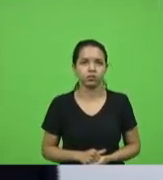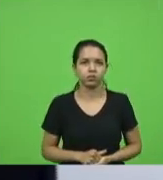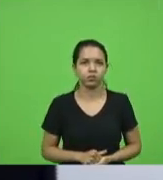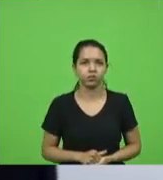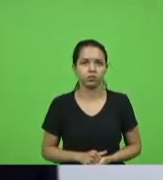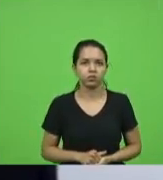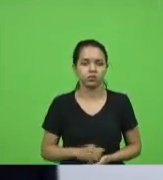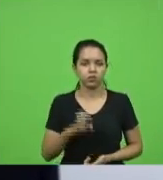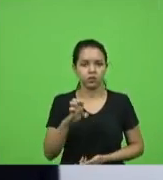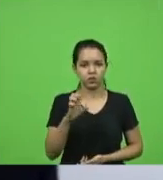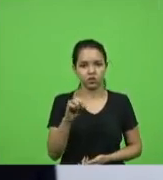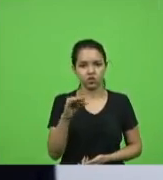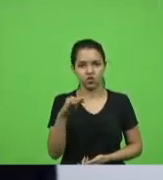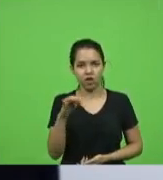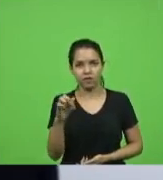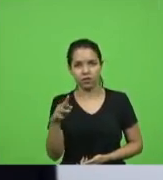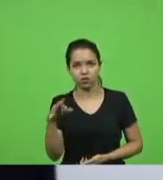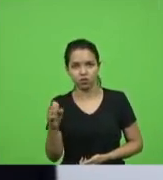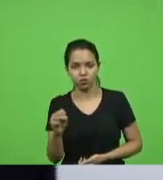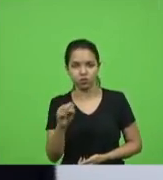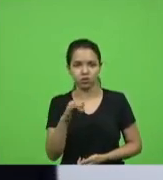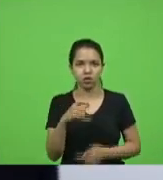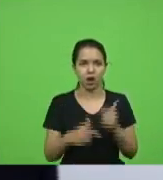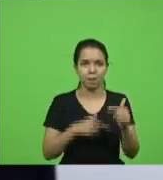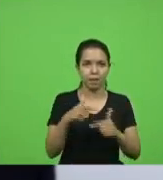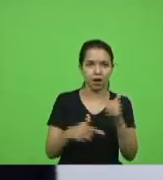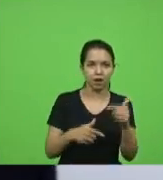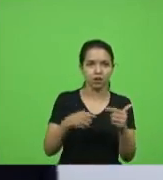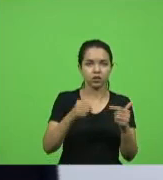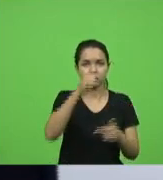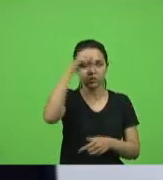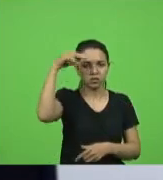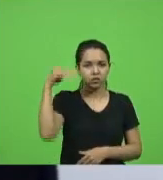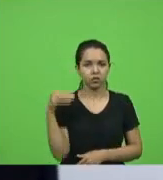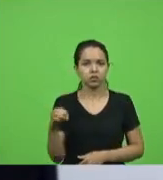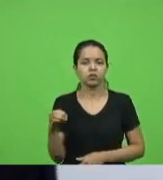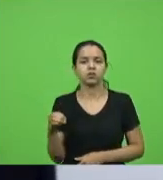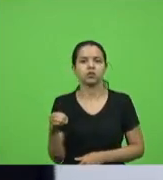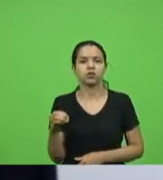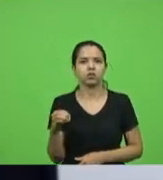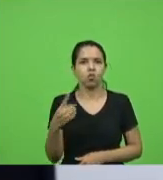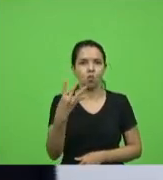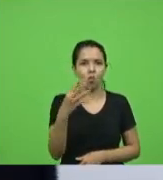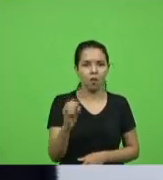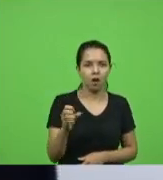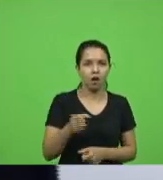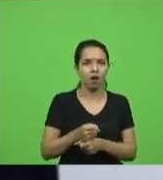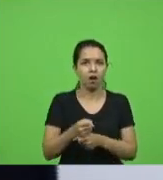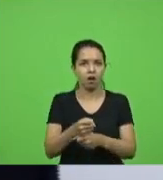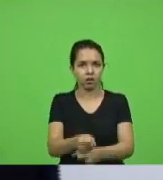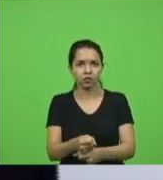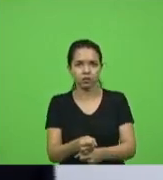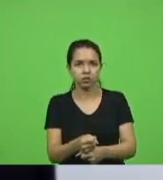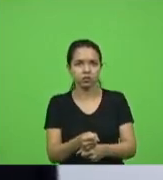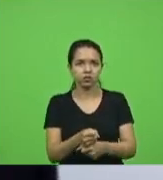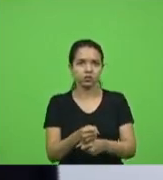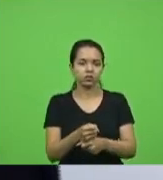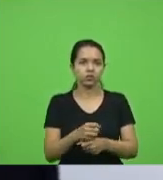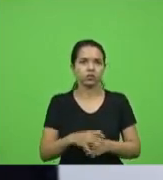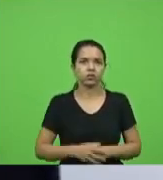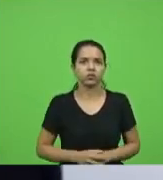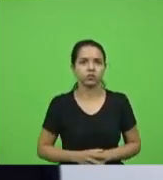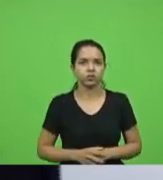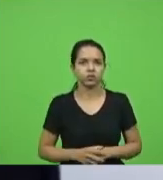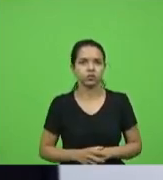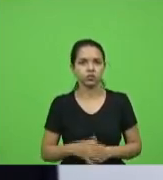Jefferson do Cicobi trabalha em São Miguel 40 anos passou passou passaram os